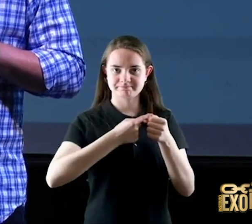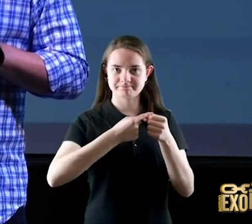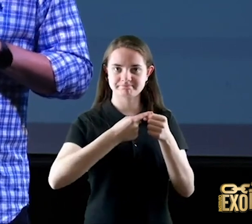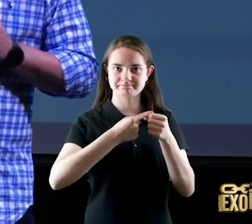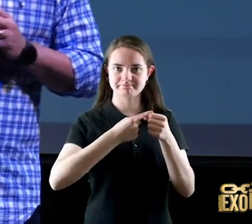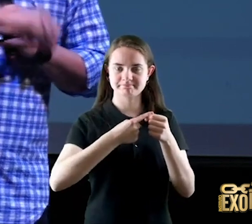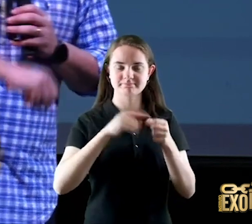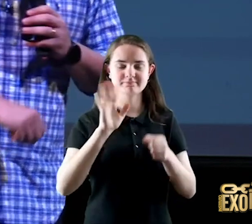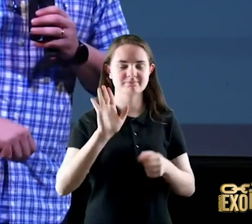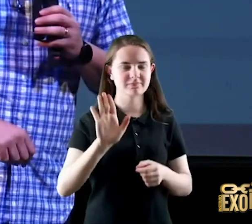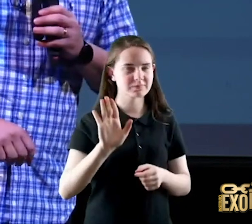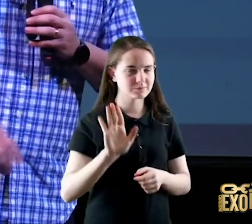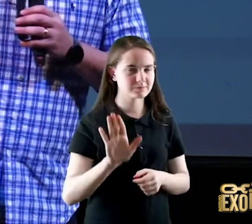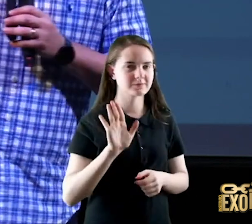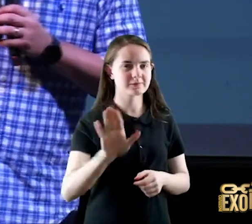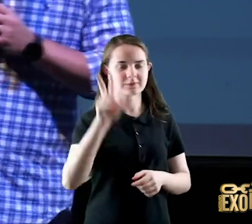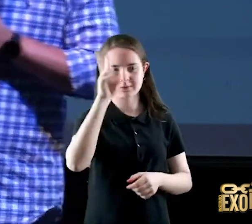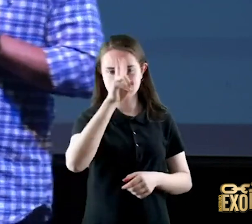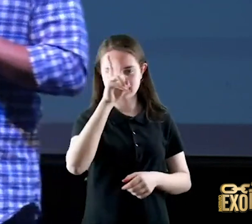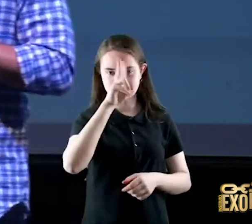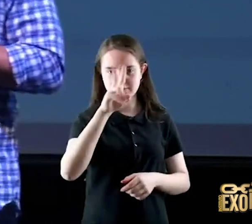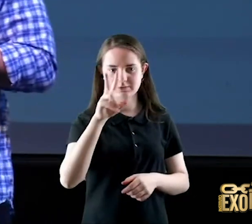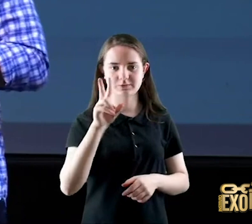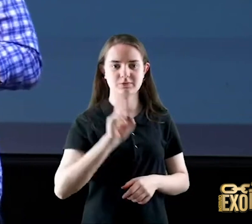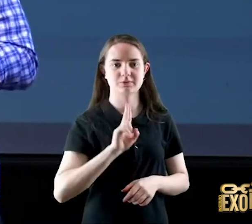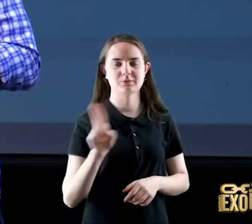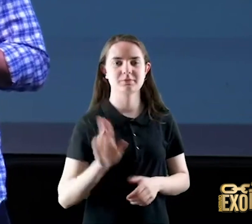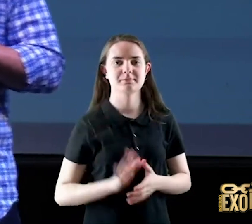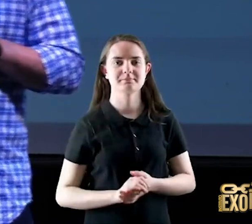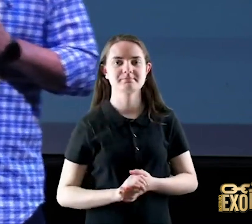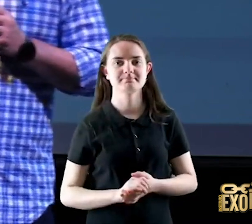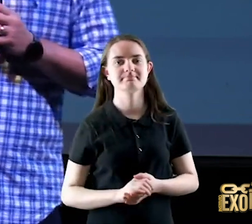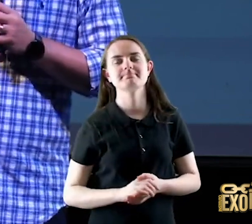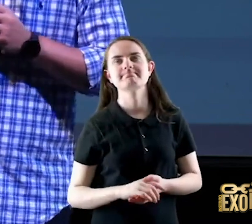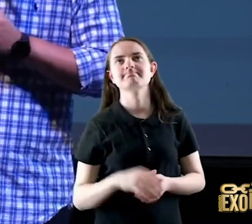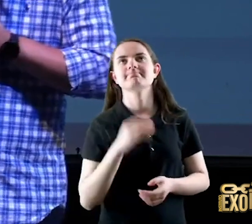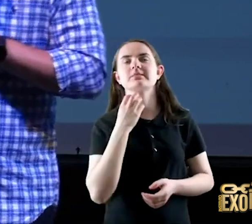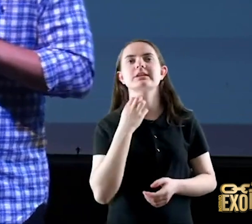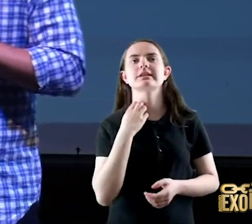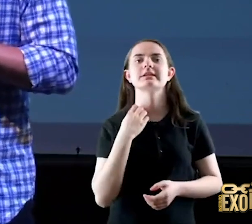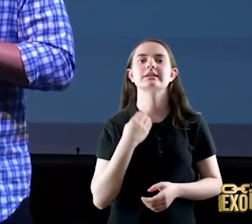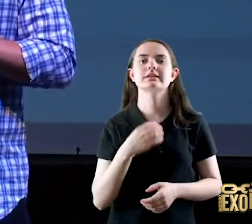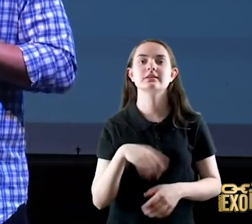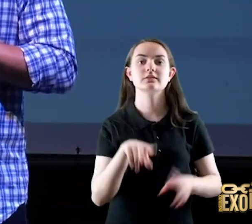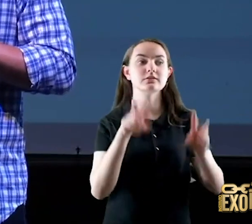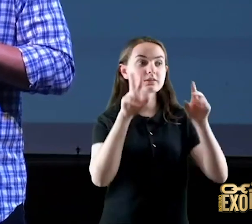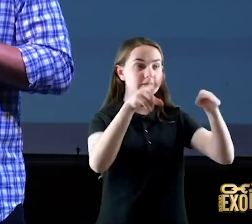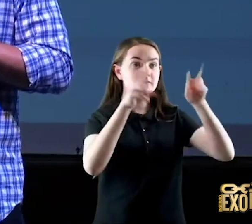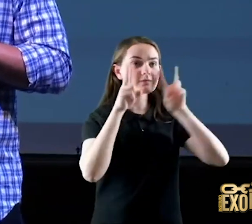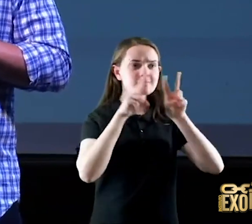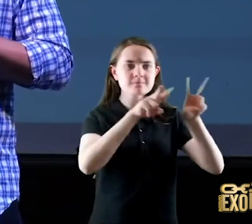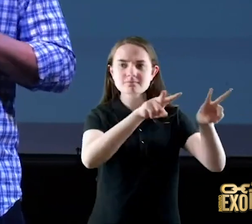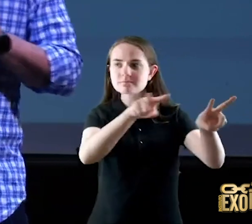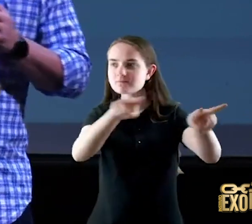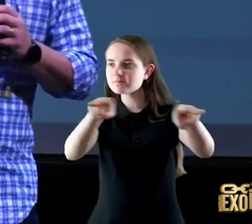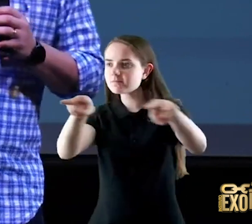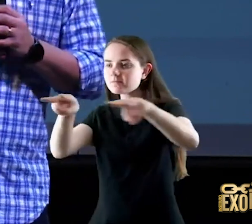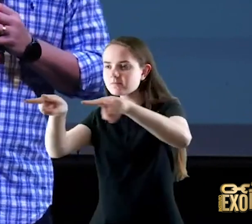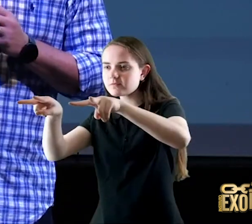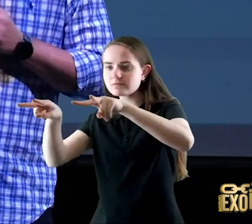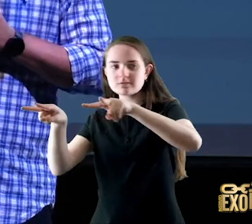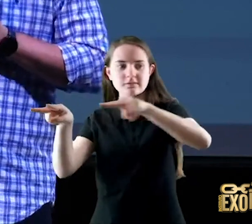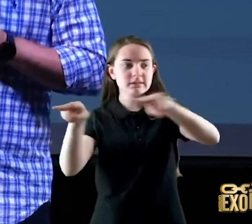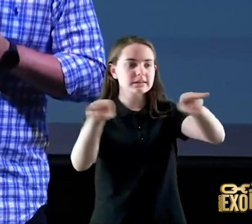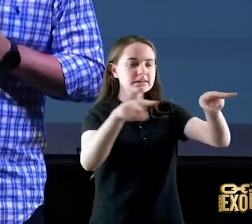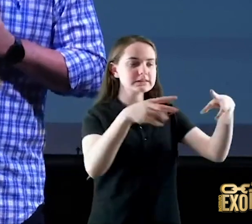eu já vou lembrar eu me lembro que é uma cidade conhecida da Bíblia você só vê deserto só vê